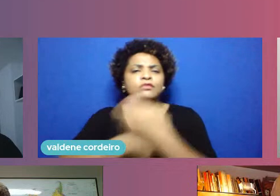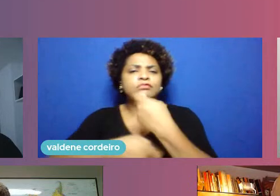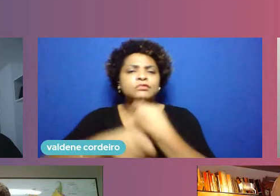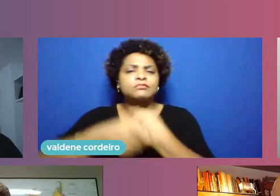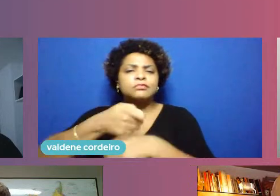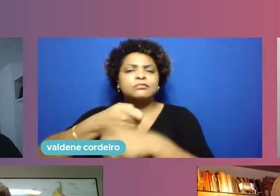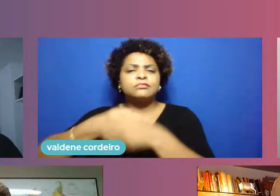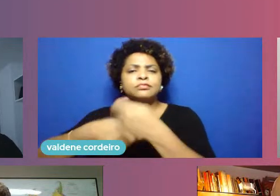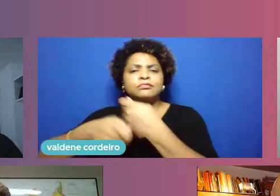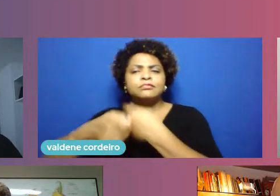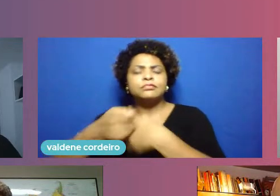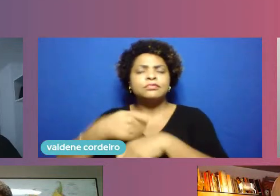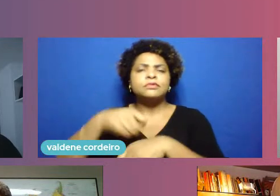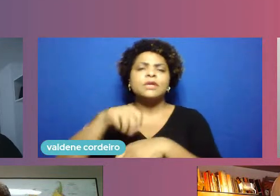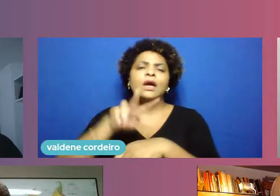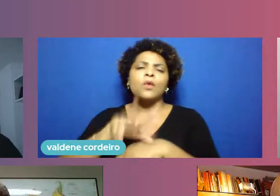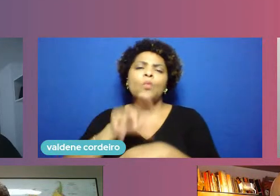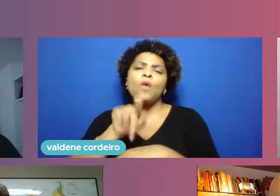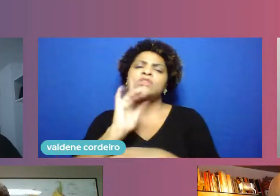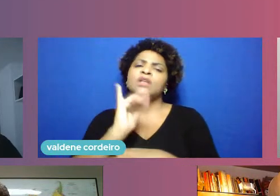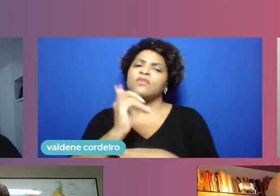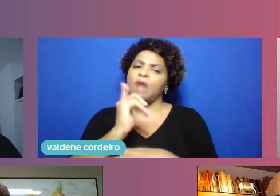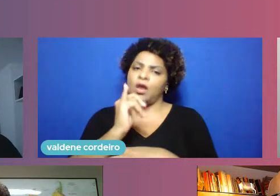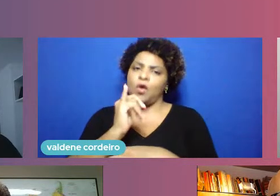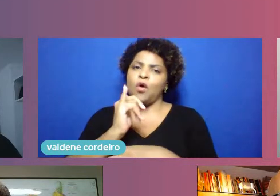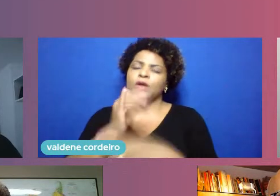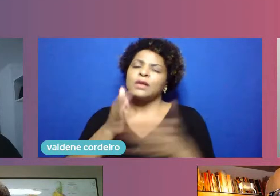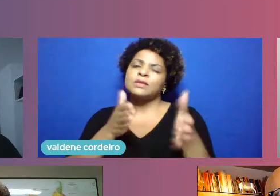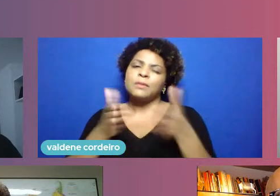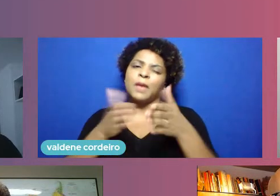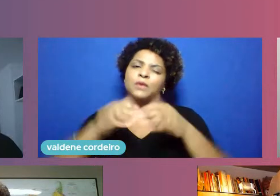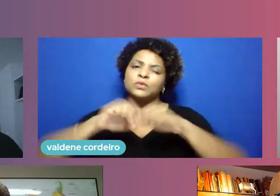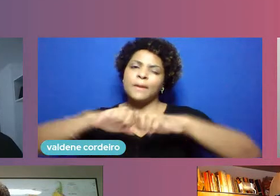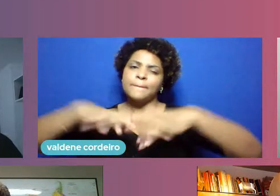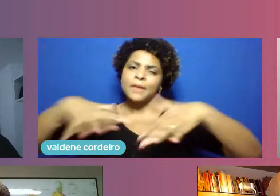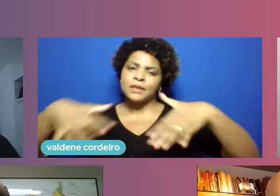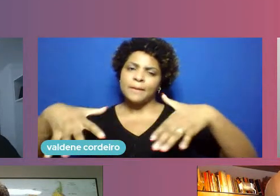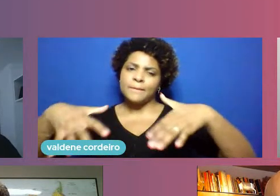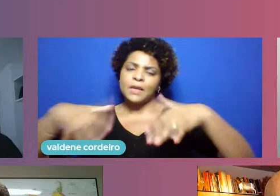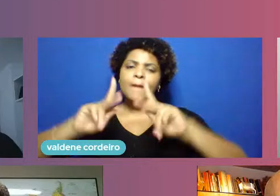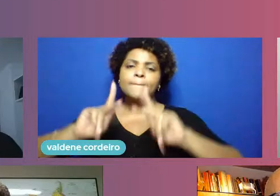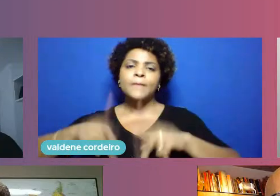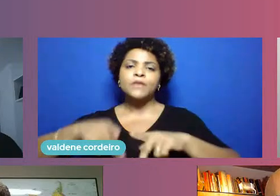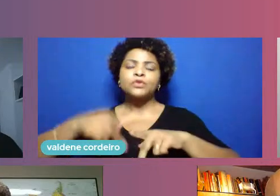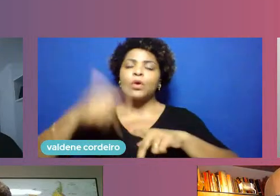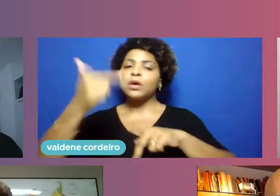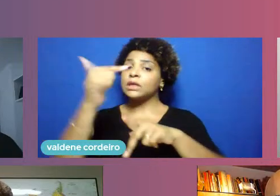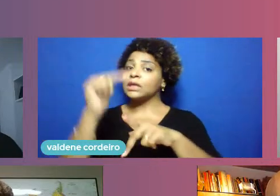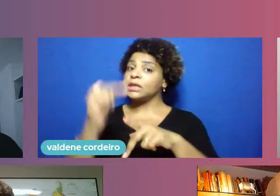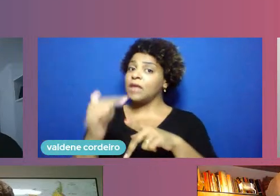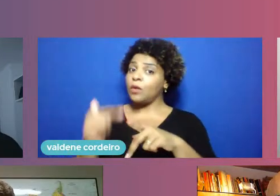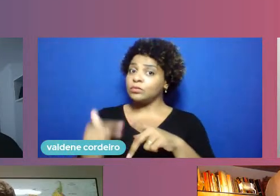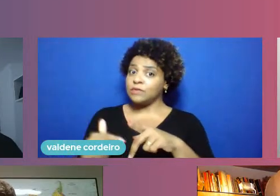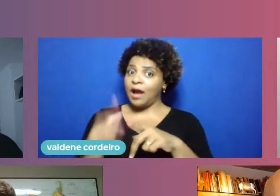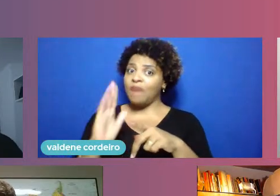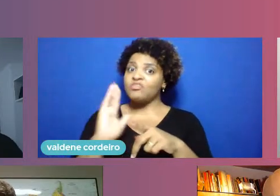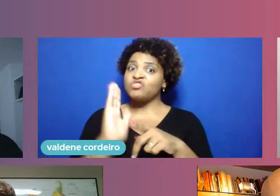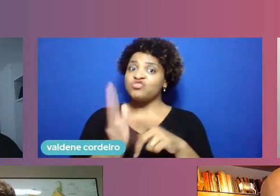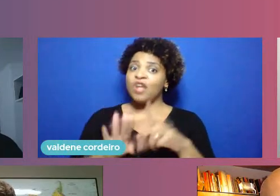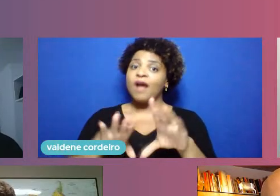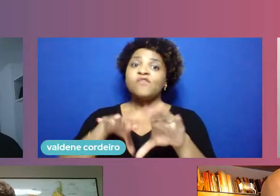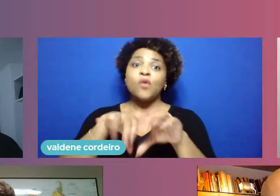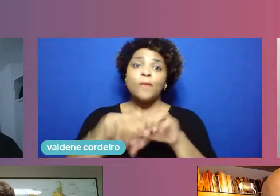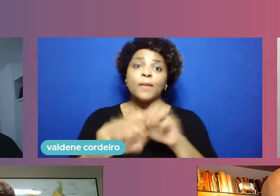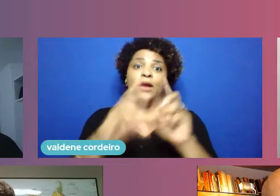você já apontou, durante a pandemia, quem ainda não estava formando online